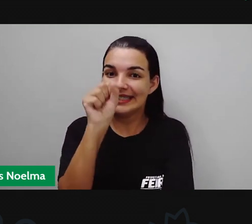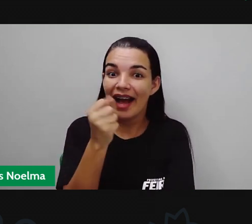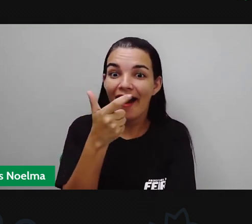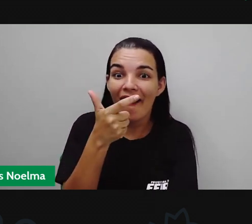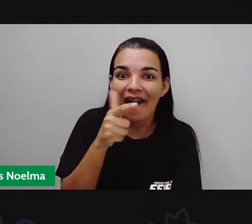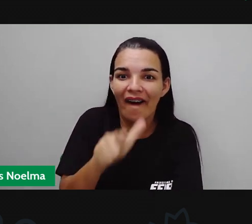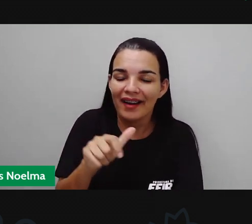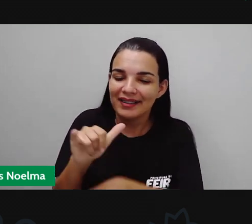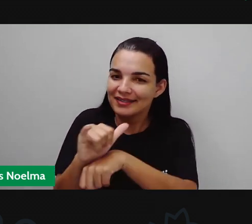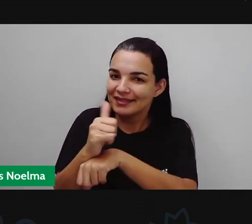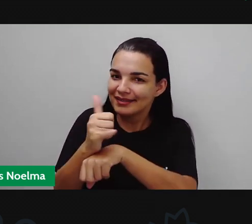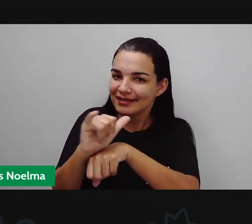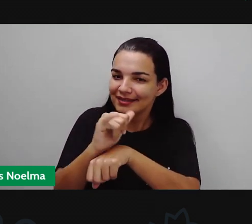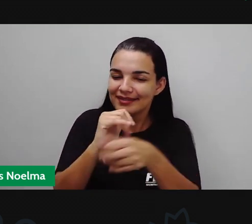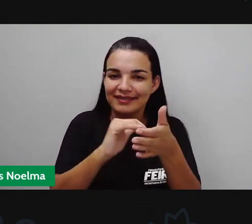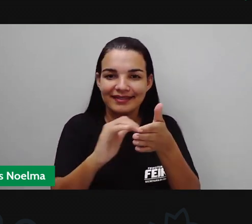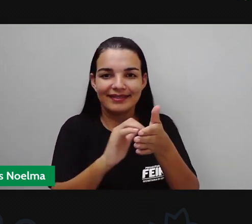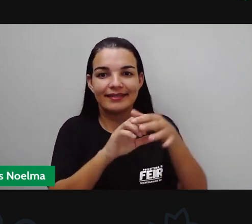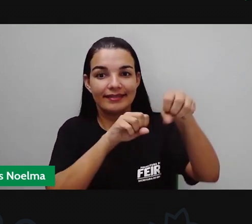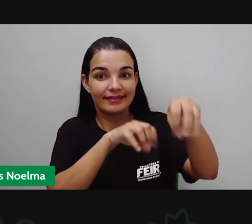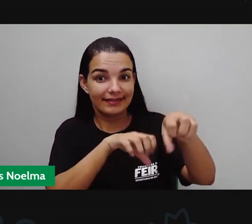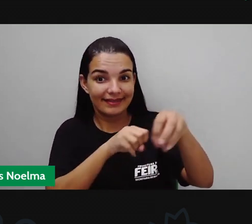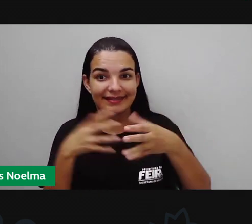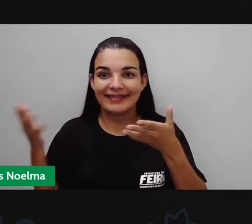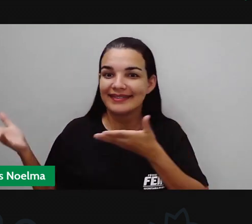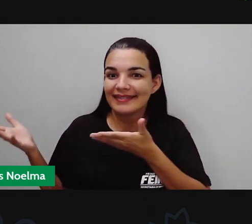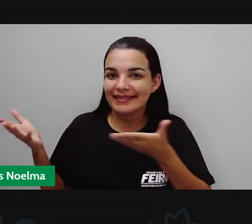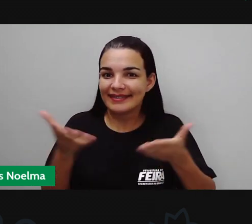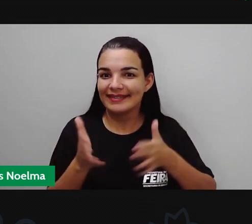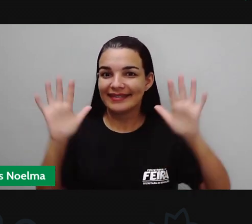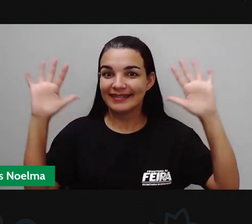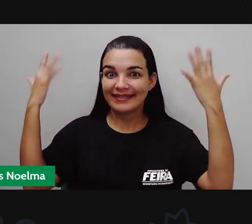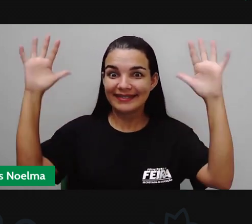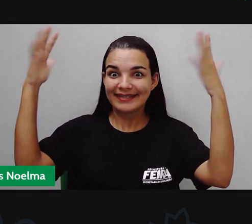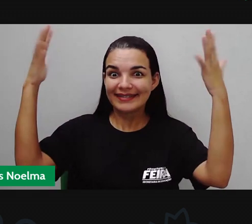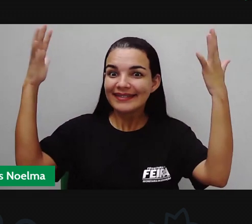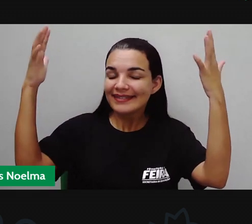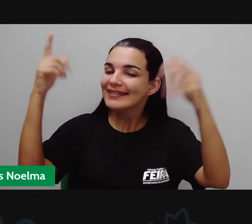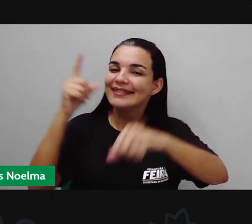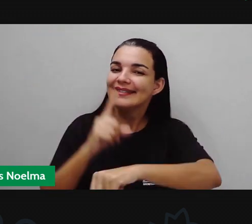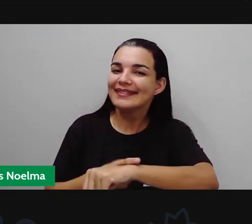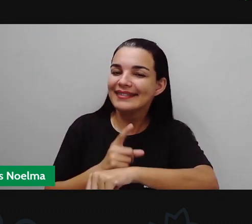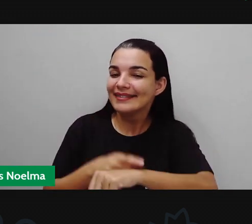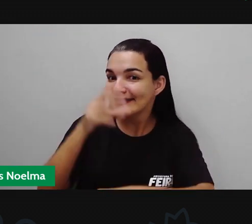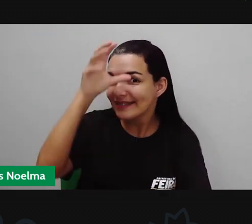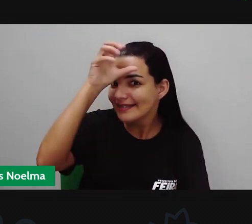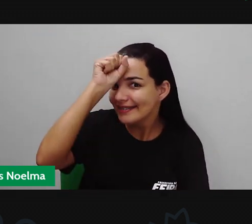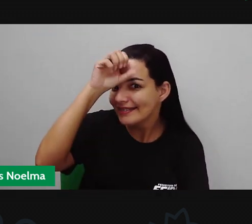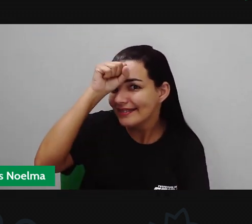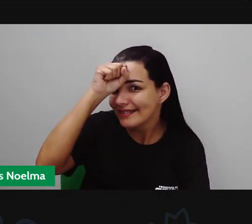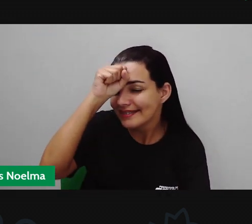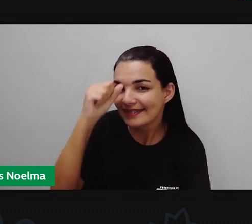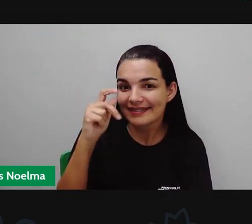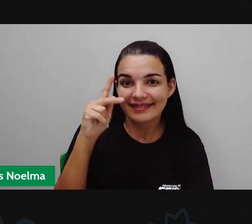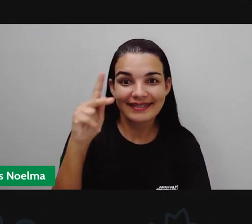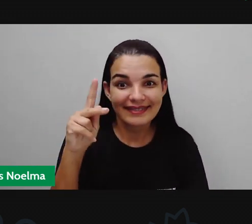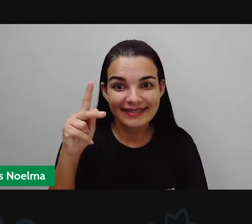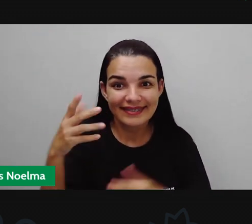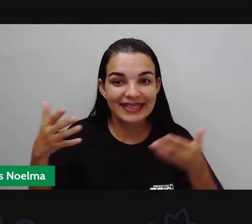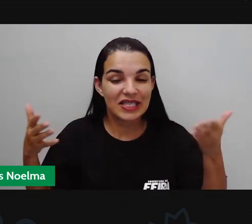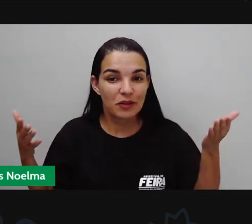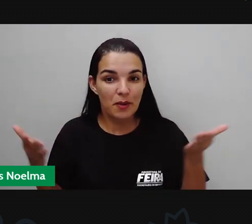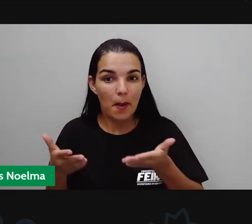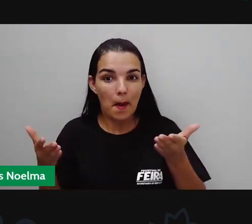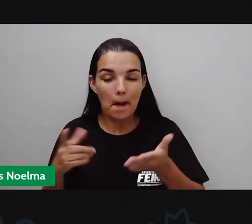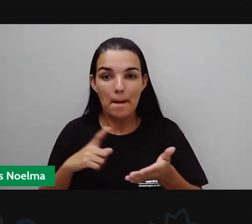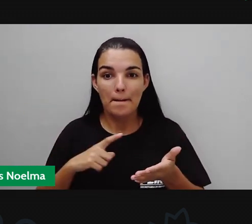vez aqui no nosso canal e a gente recebe vocês com muita alegria para mais um momento de muito aprendizado. Hoje nós teremos aulas